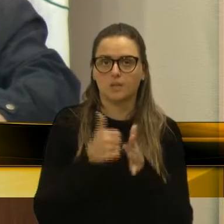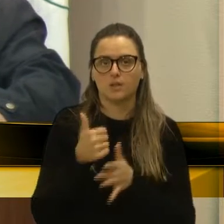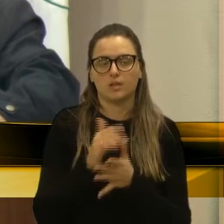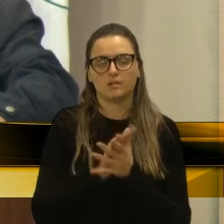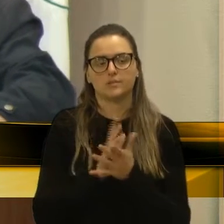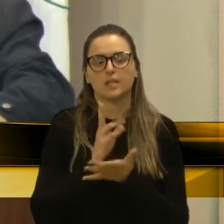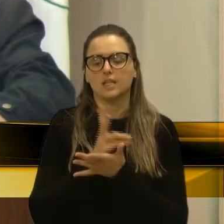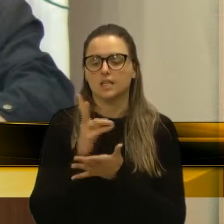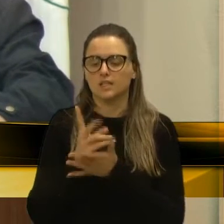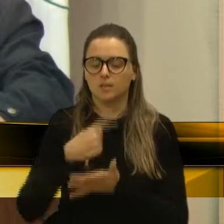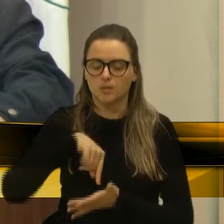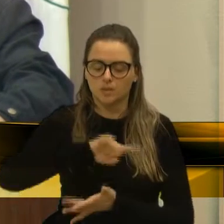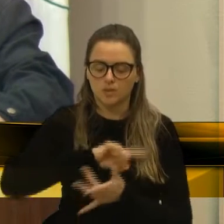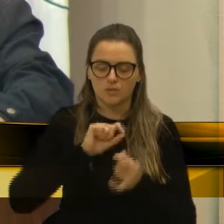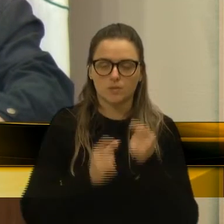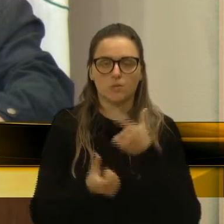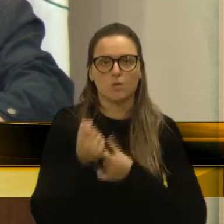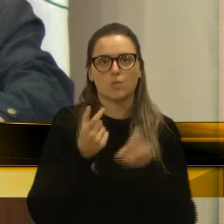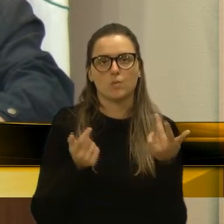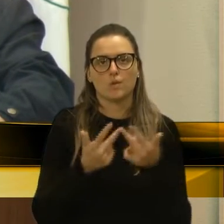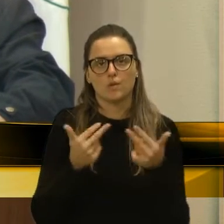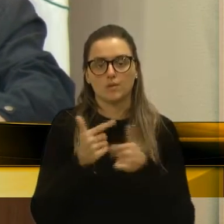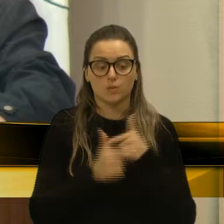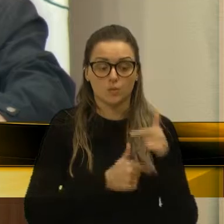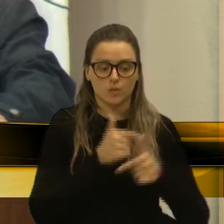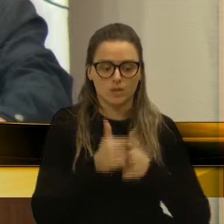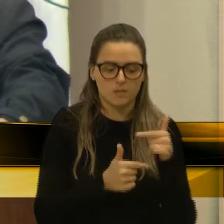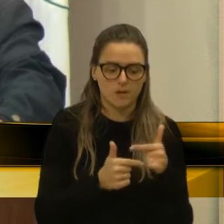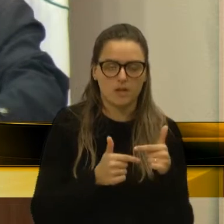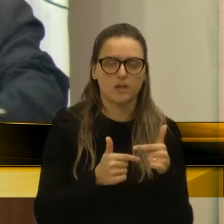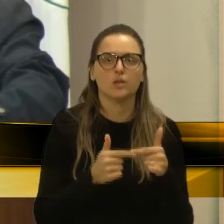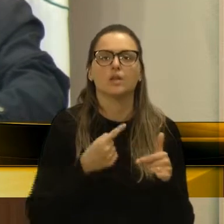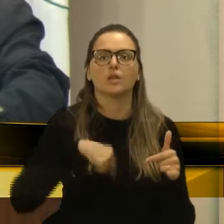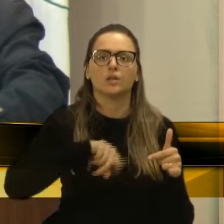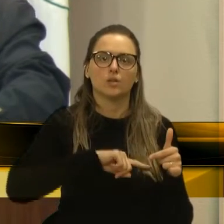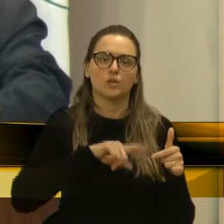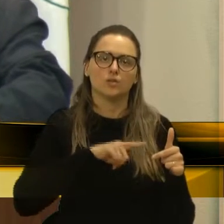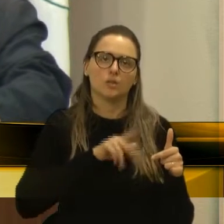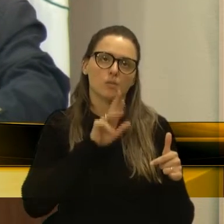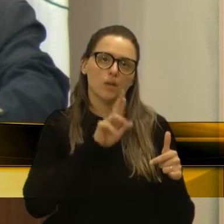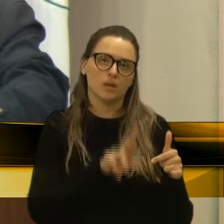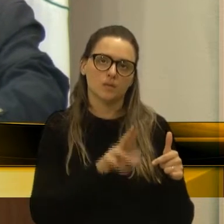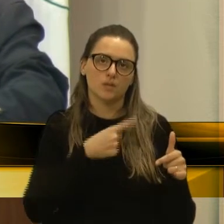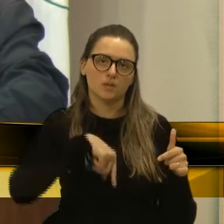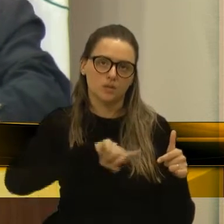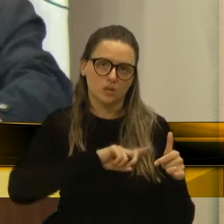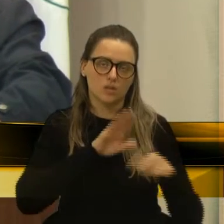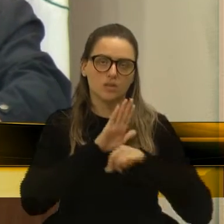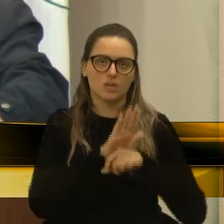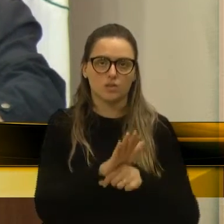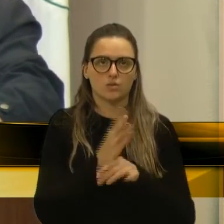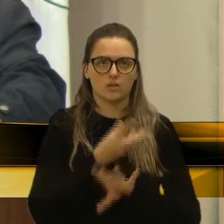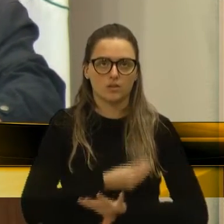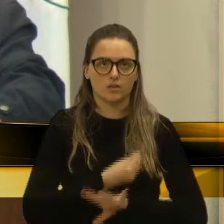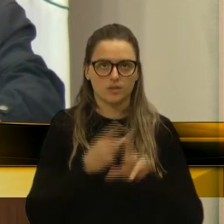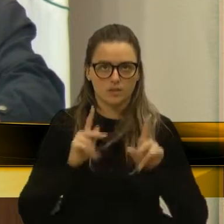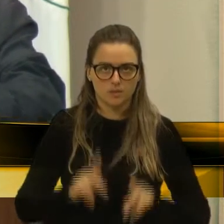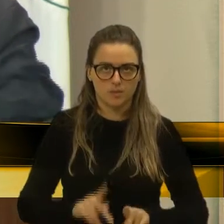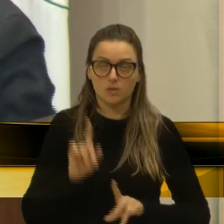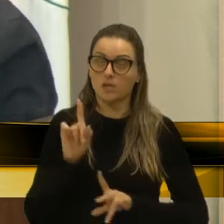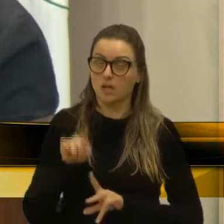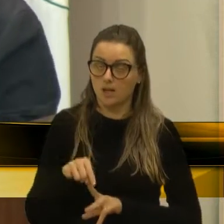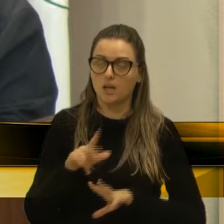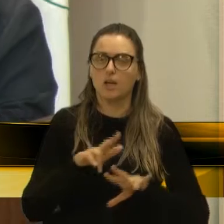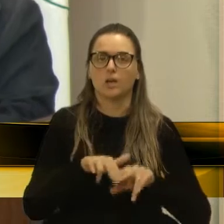Cada vez que nós fizemos isso, esse trabalho nosso é atendido, nós estamos ajudando, a vida das pessoas, e é para